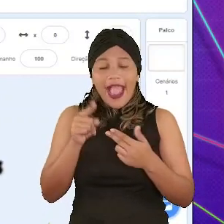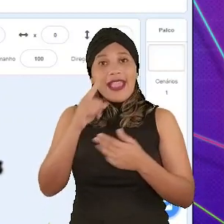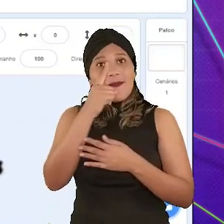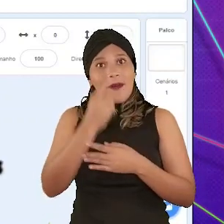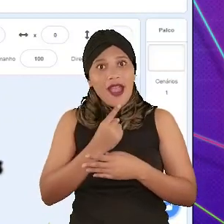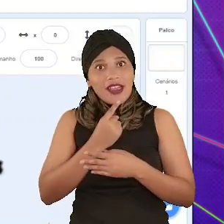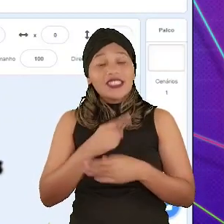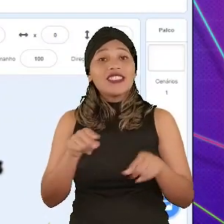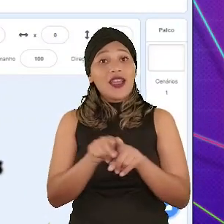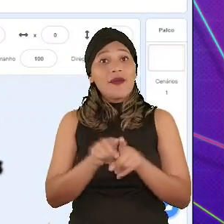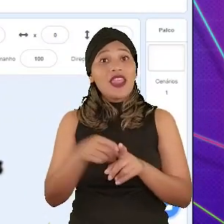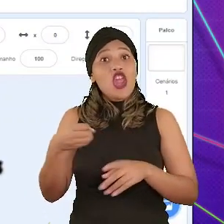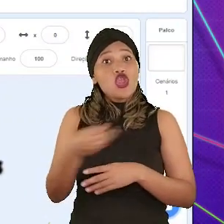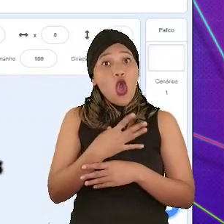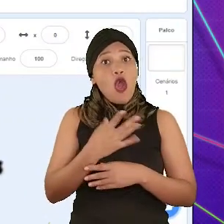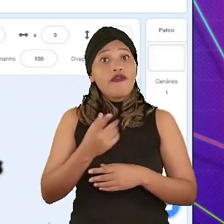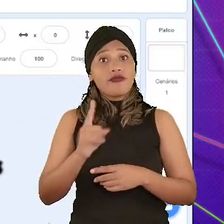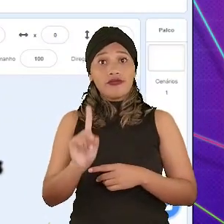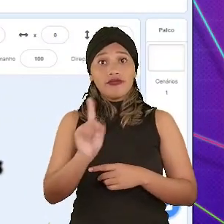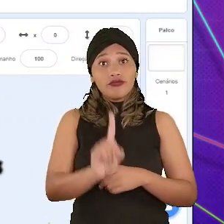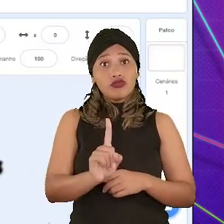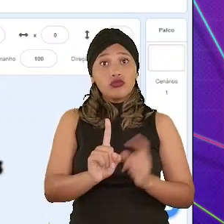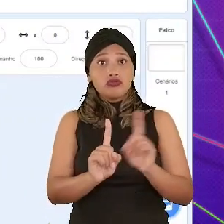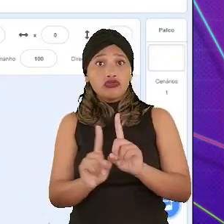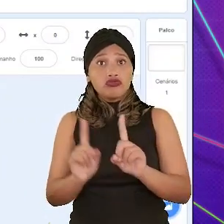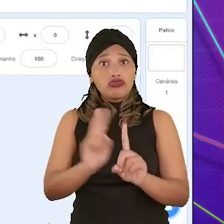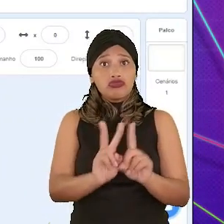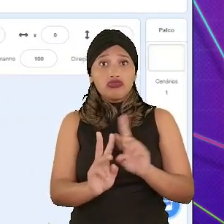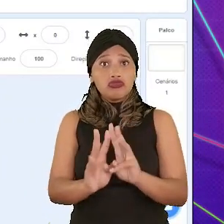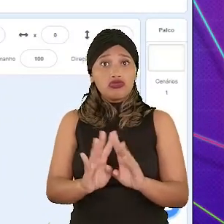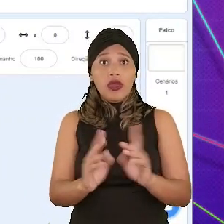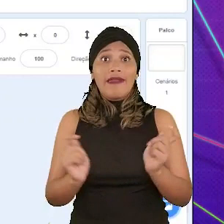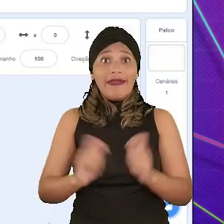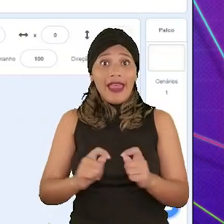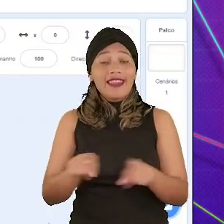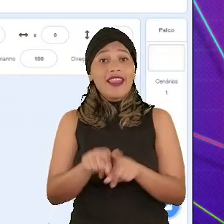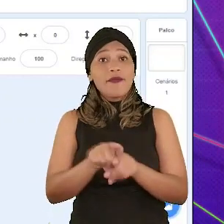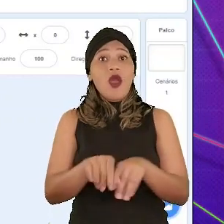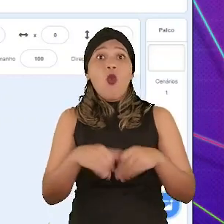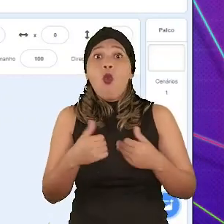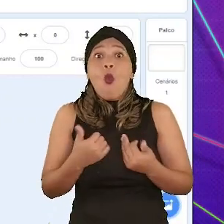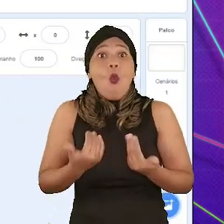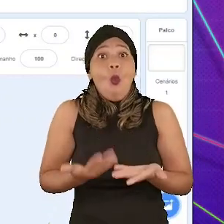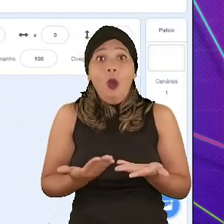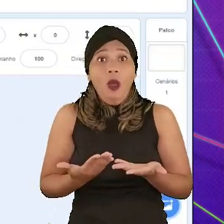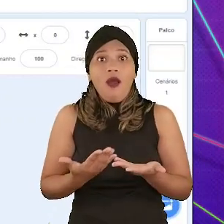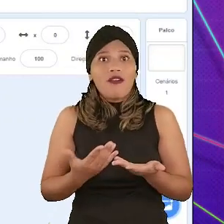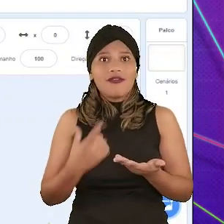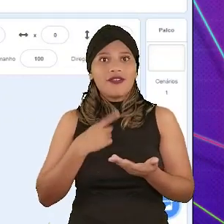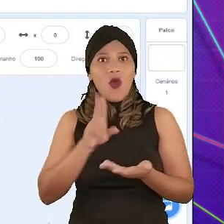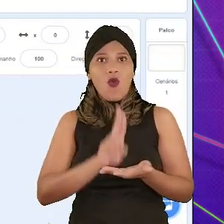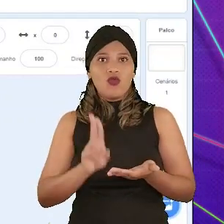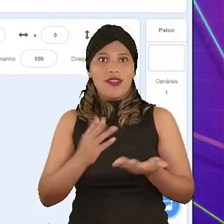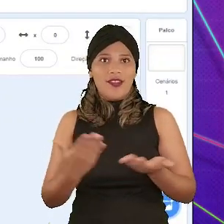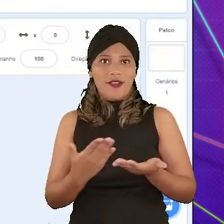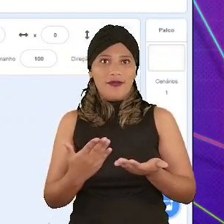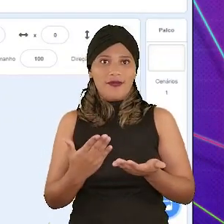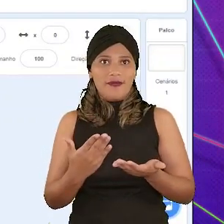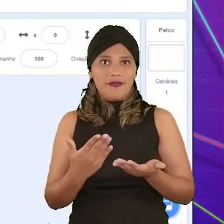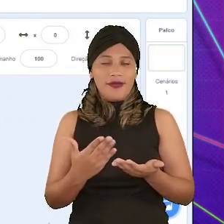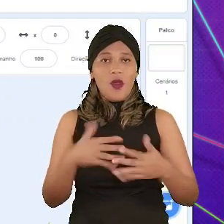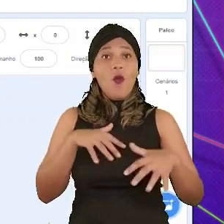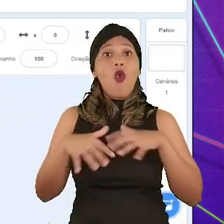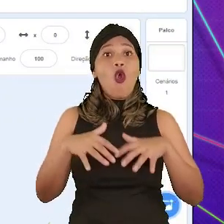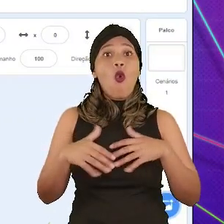Aqui, podemos também desenhar novos atores e editá-los e a outra parte é onde a gente vai ver qual fantasia do ator estamos